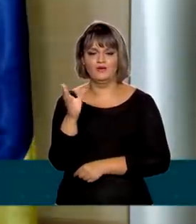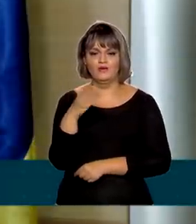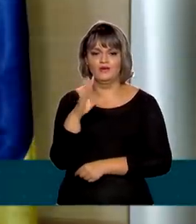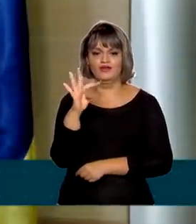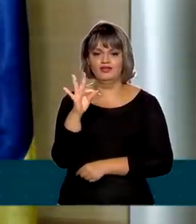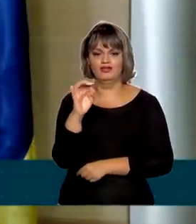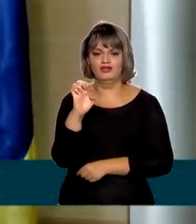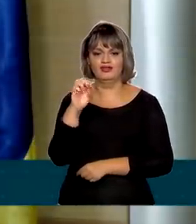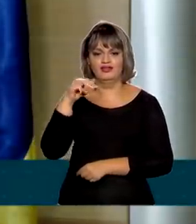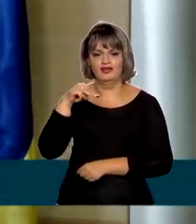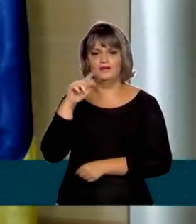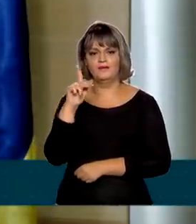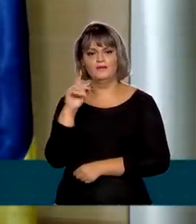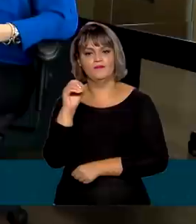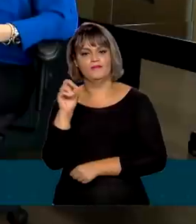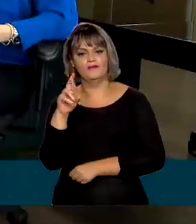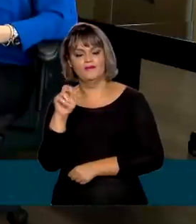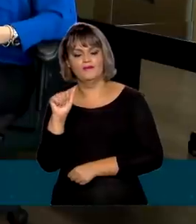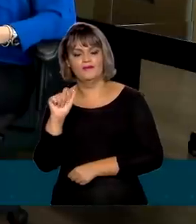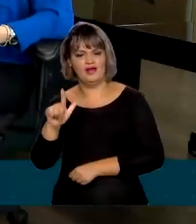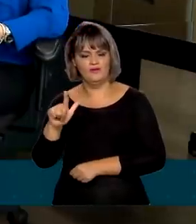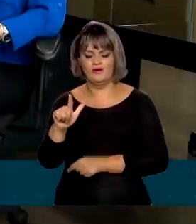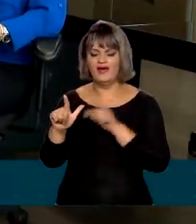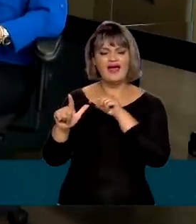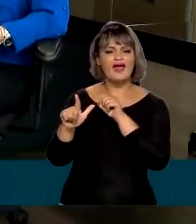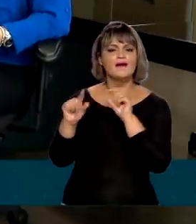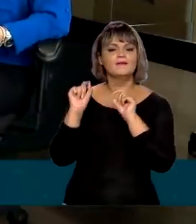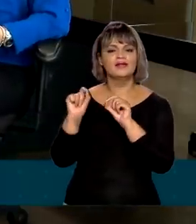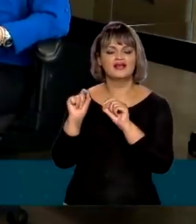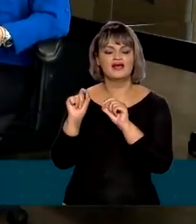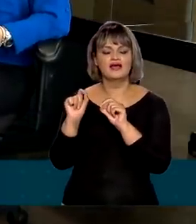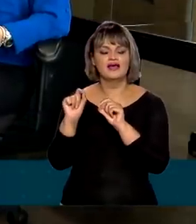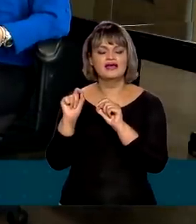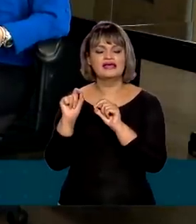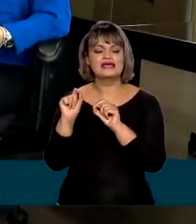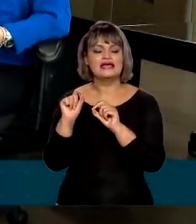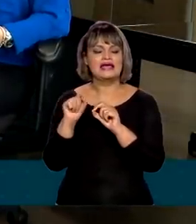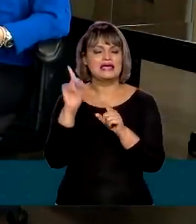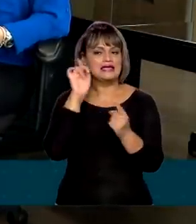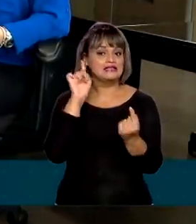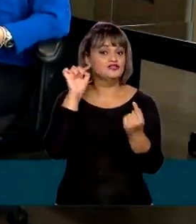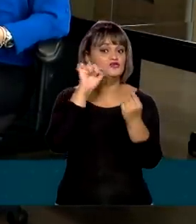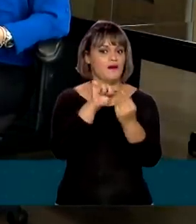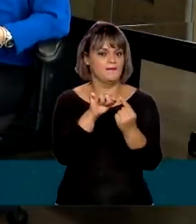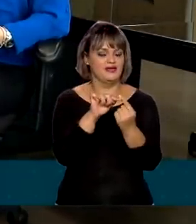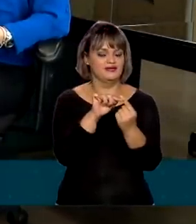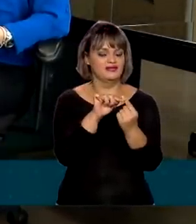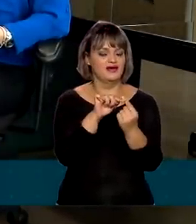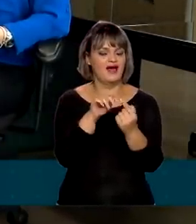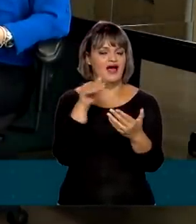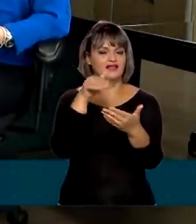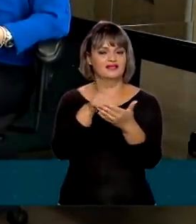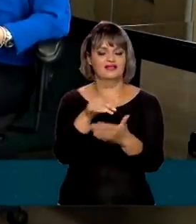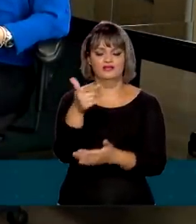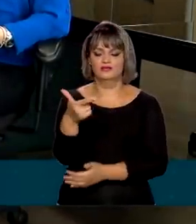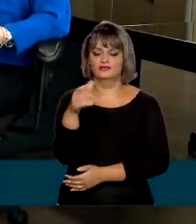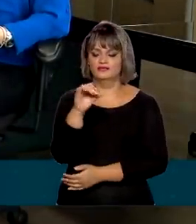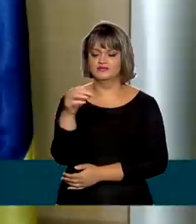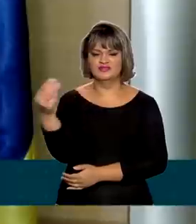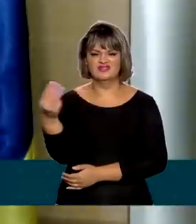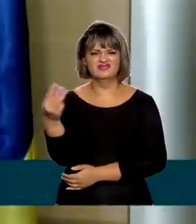do saneamento. Esse marco estabeleceu um sarrafo, ou seja, uma meta a ser cumprida até 2033.